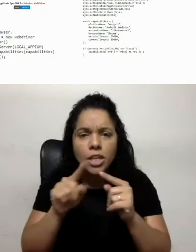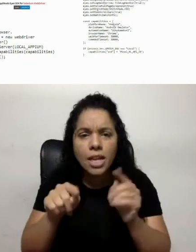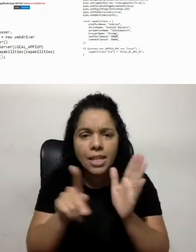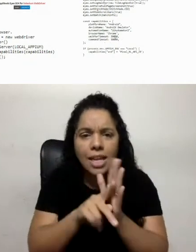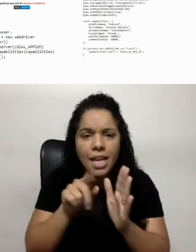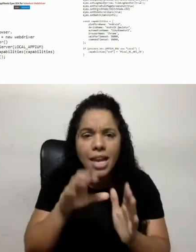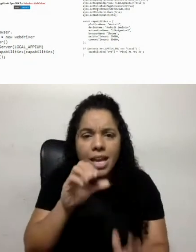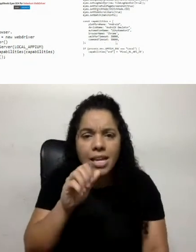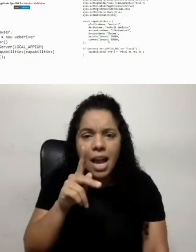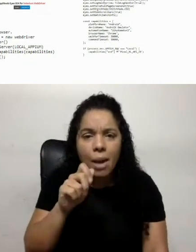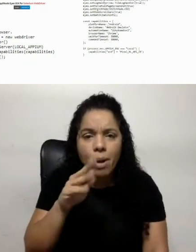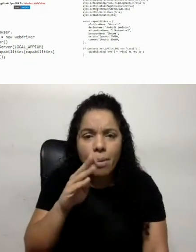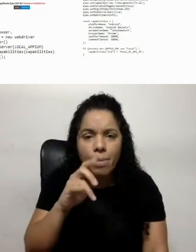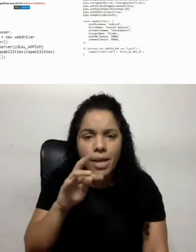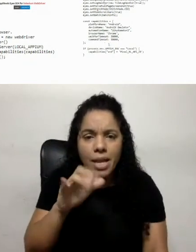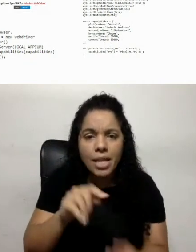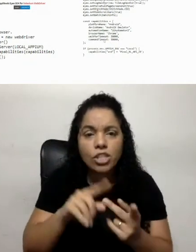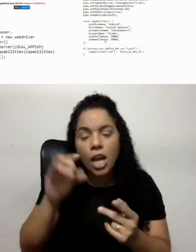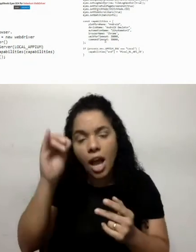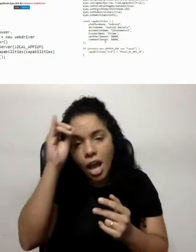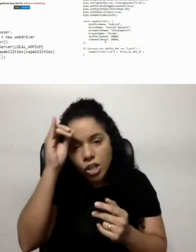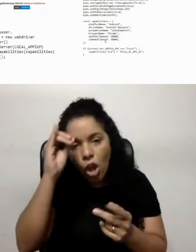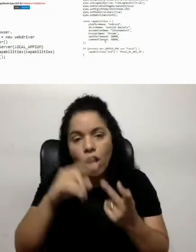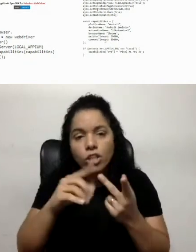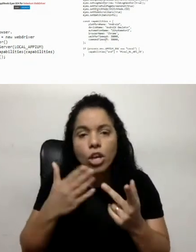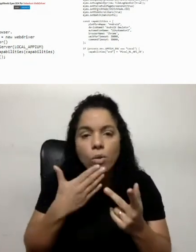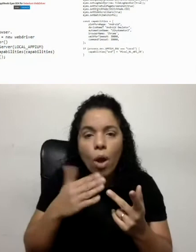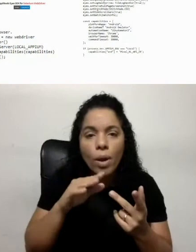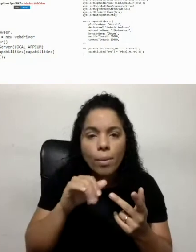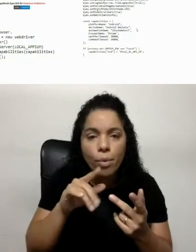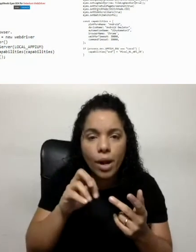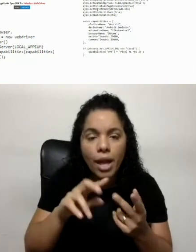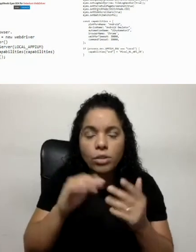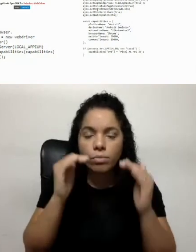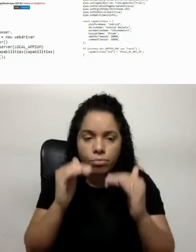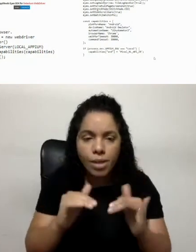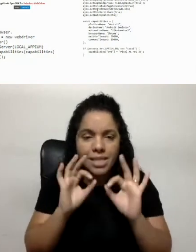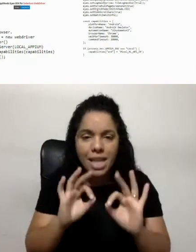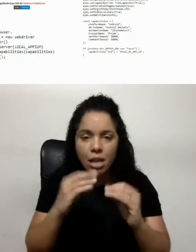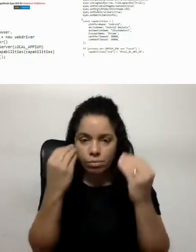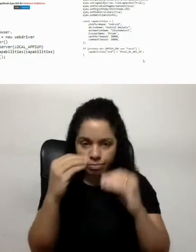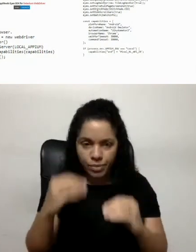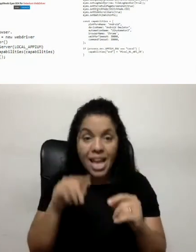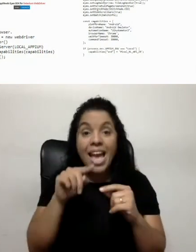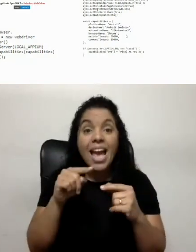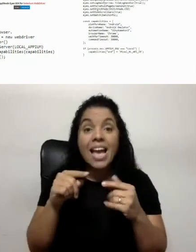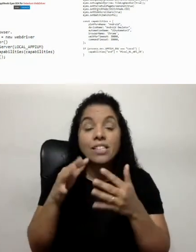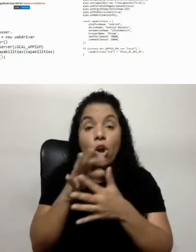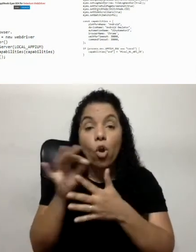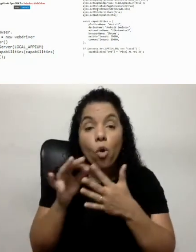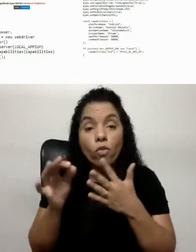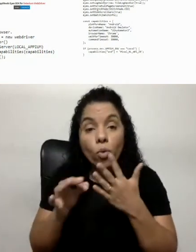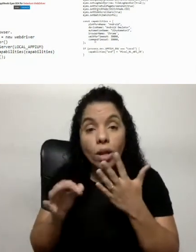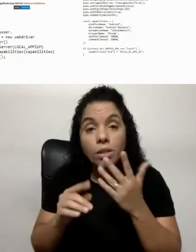né? É o Android, emuleto, tudo certinho, tudo bonitinho, massa. Essa daqui é a configuração de